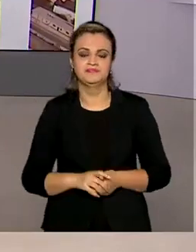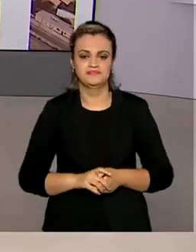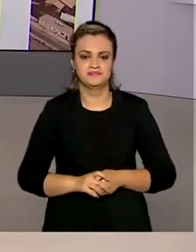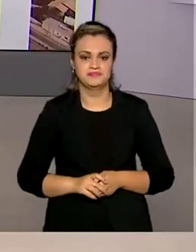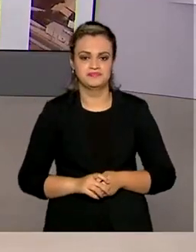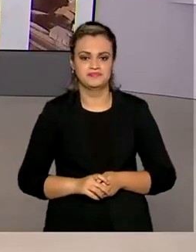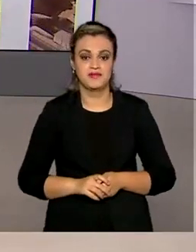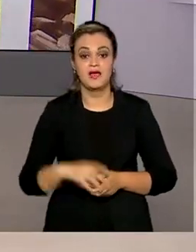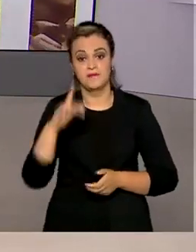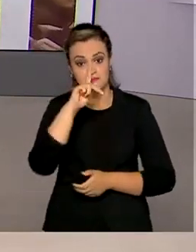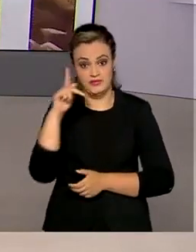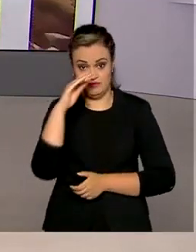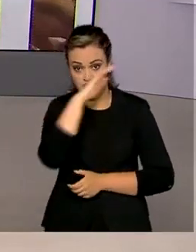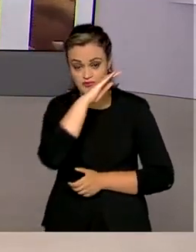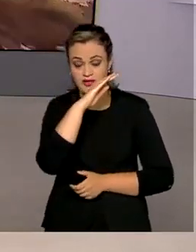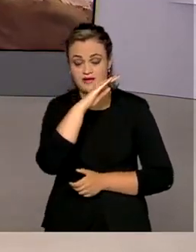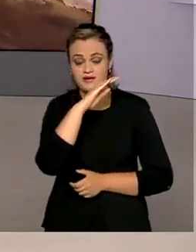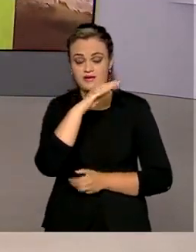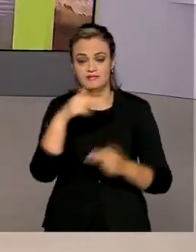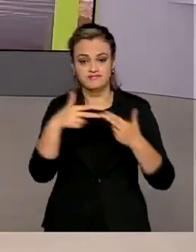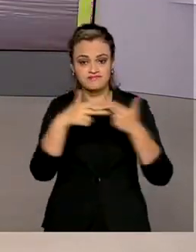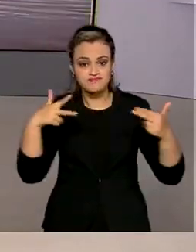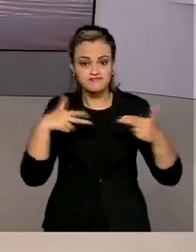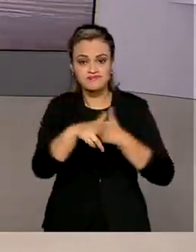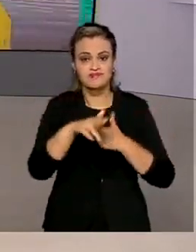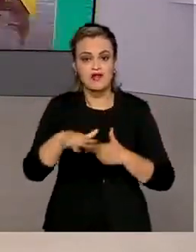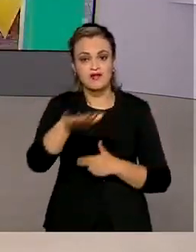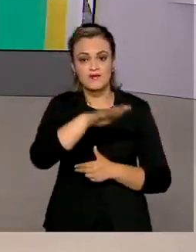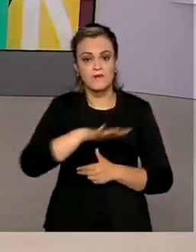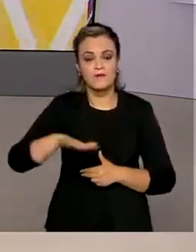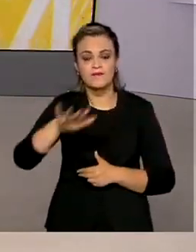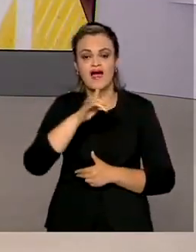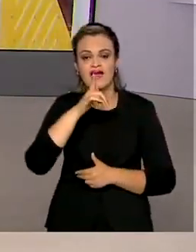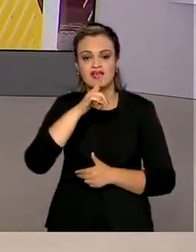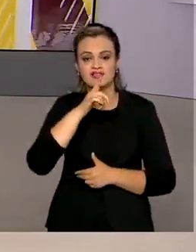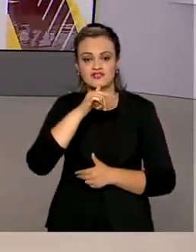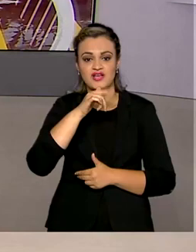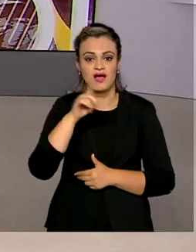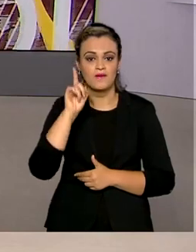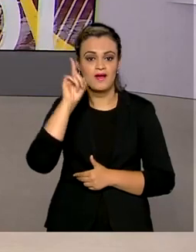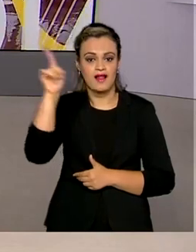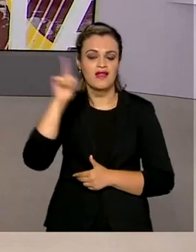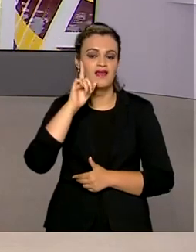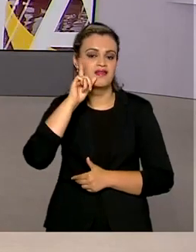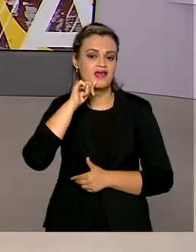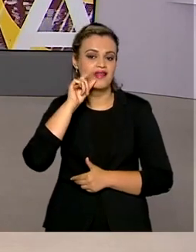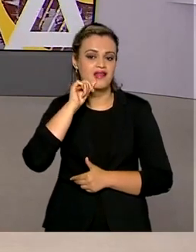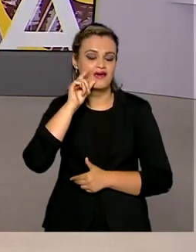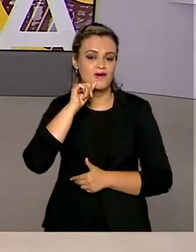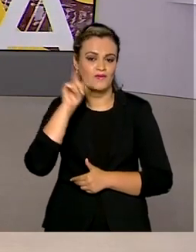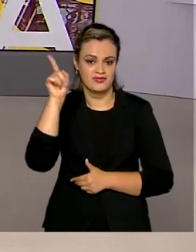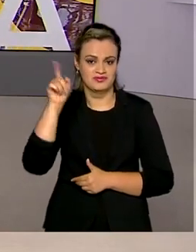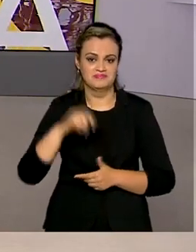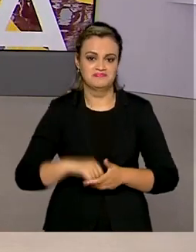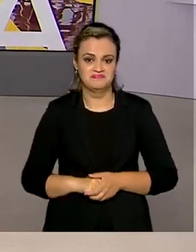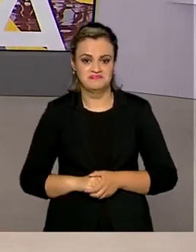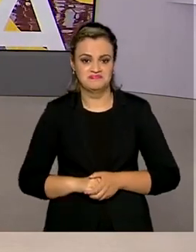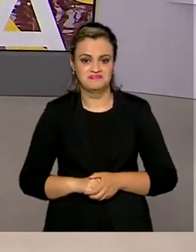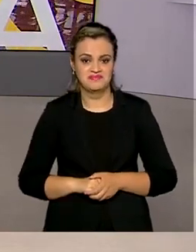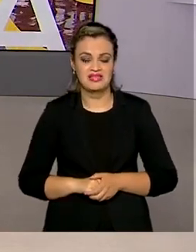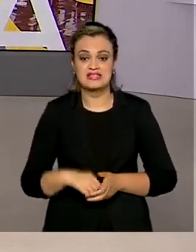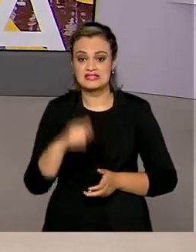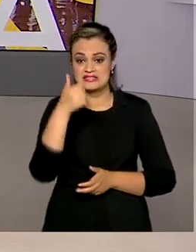E o presidente Jair Bolsonaro inaugurou o trecho do canal do sertão alagoano em São José da Tapera, Alagoas.